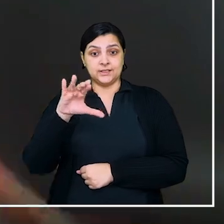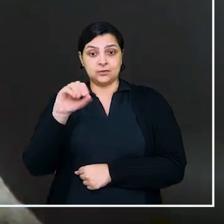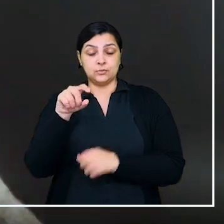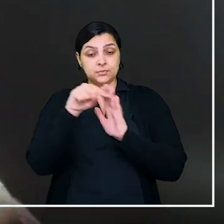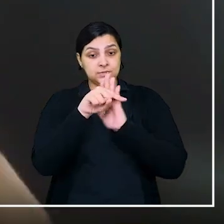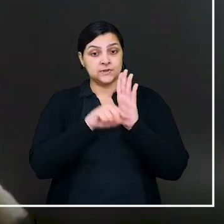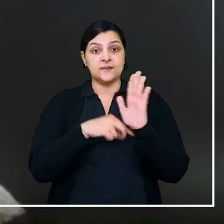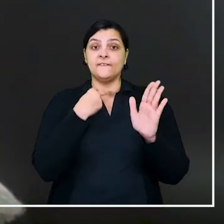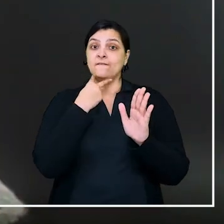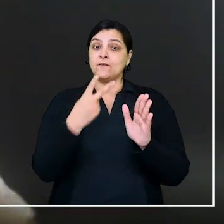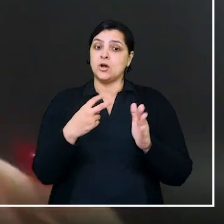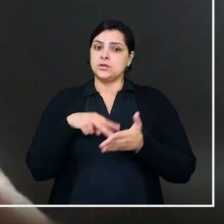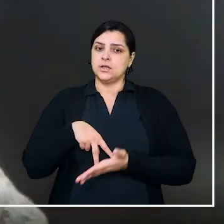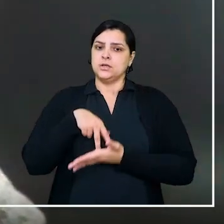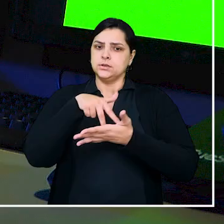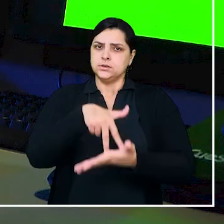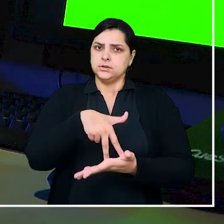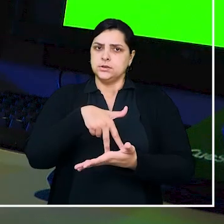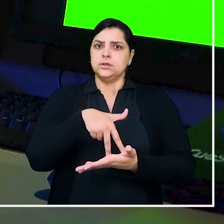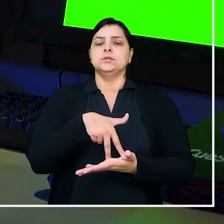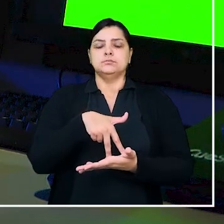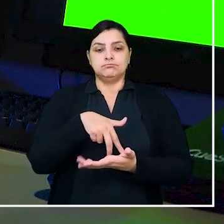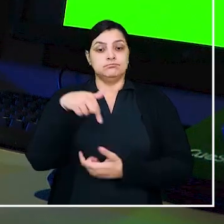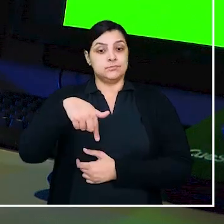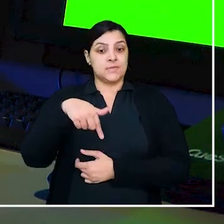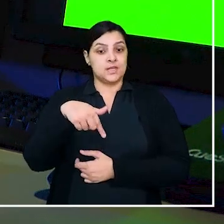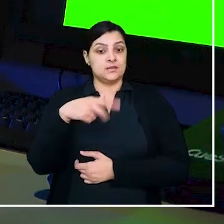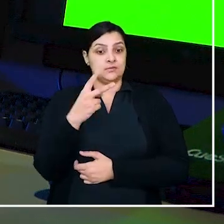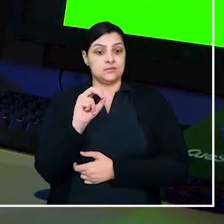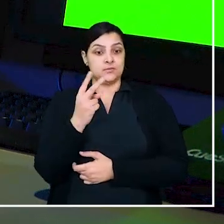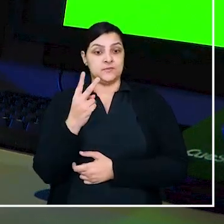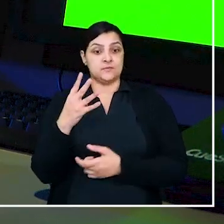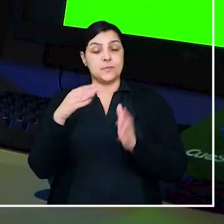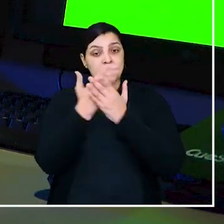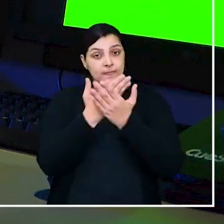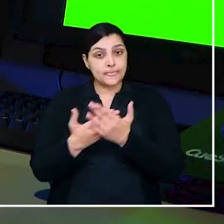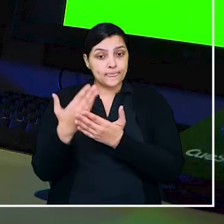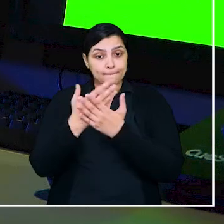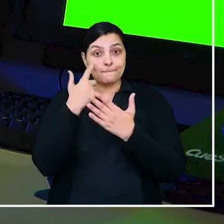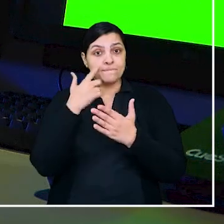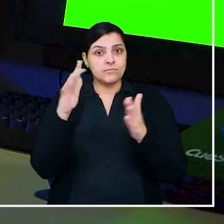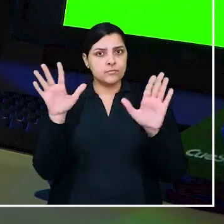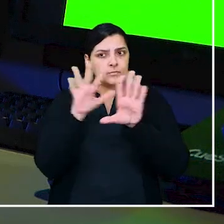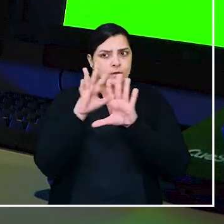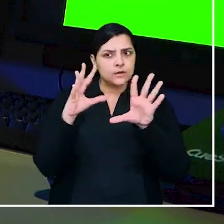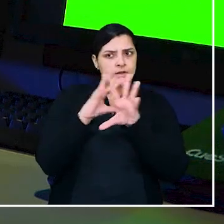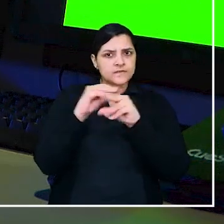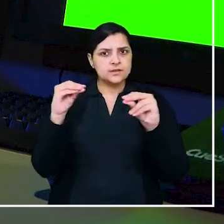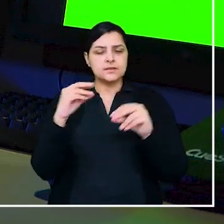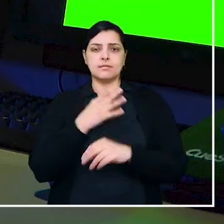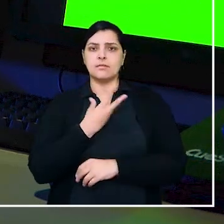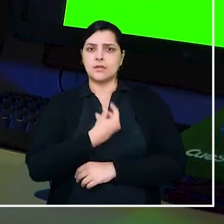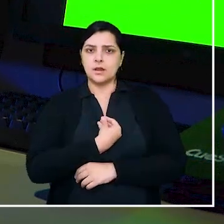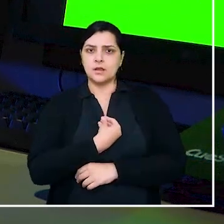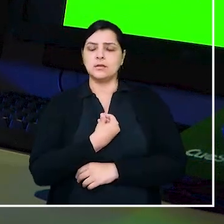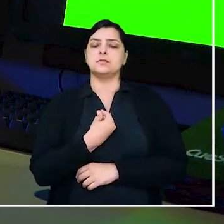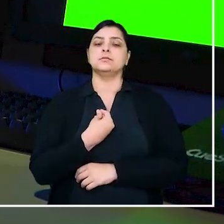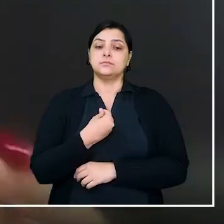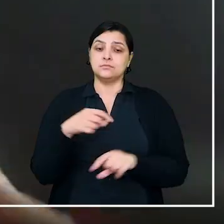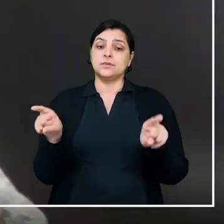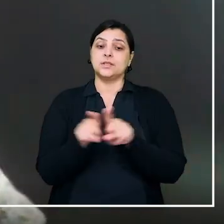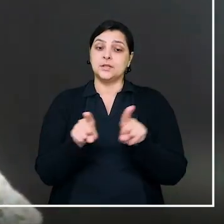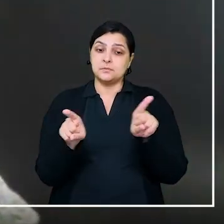pesquisa Vozes da Resistência, feita este ano. O estudo evidencia a invisibilidade de pessoas trans e travestis,